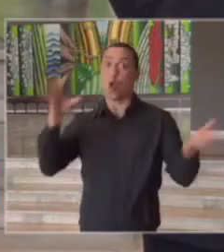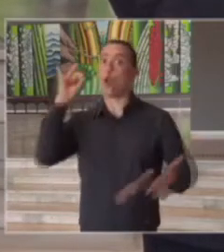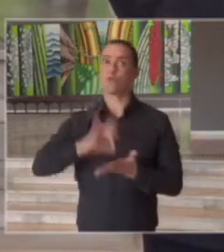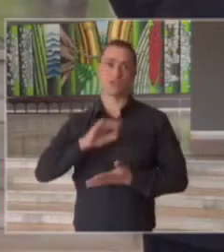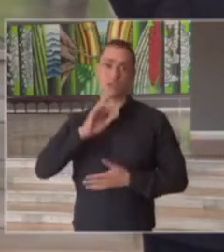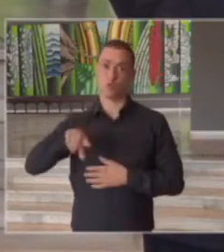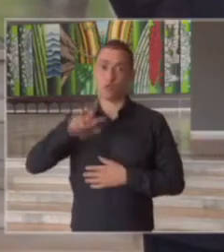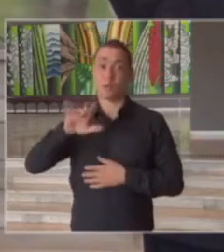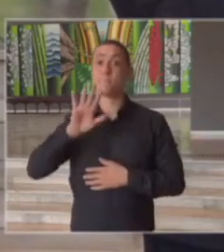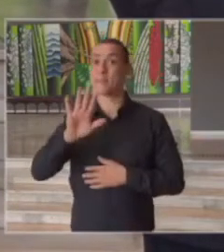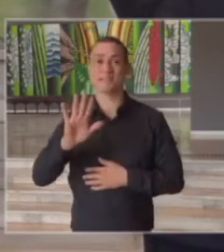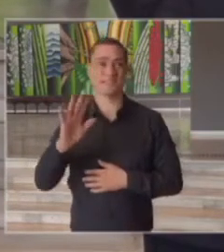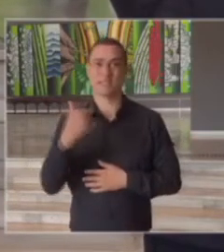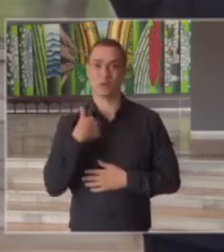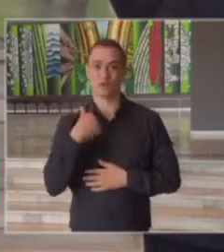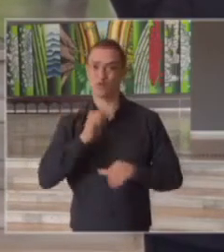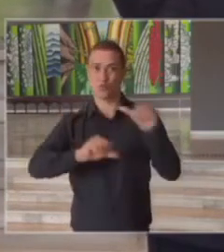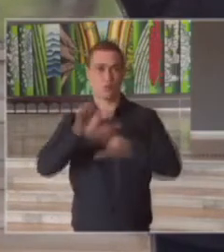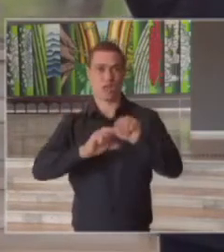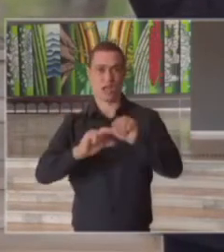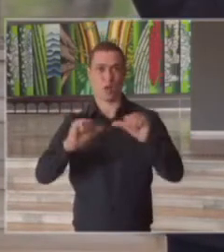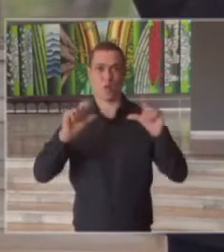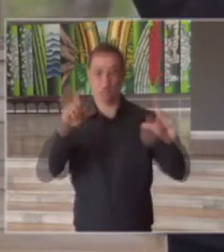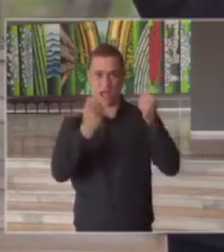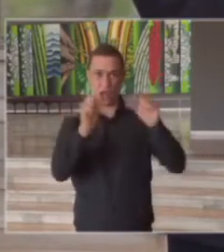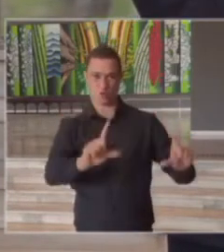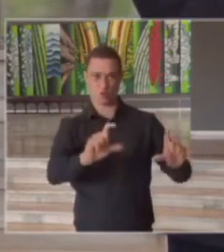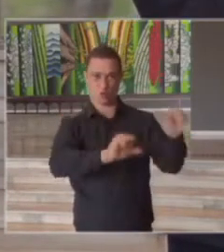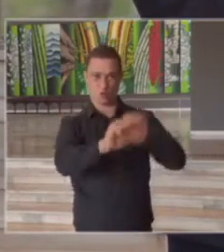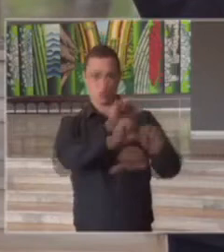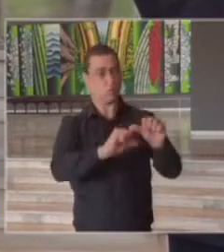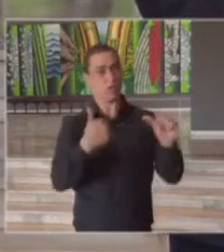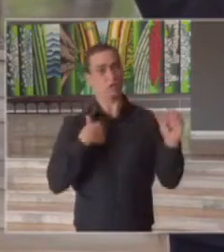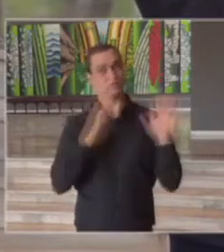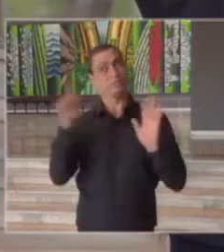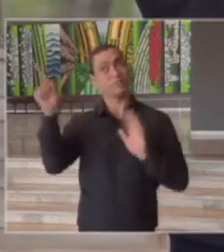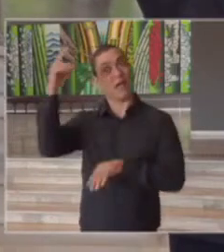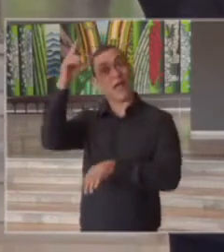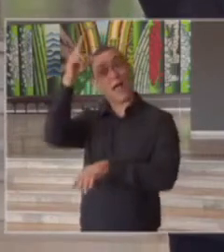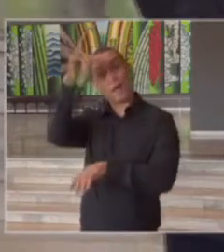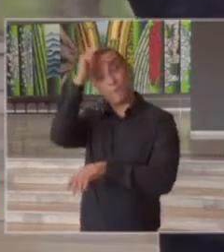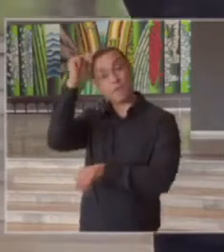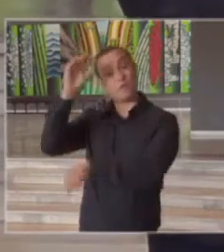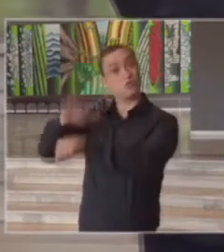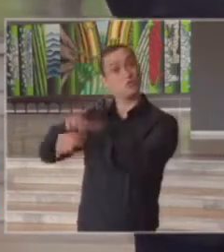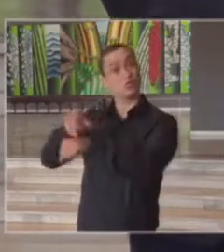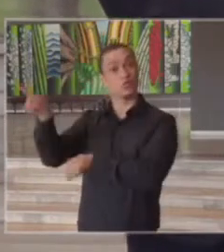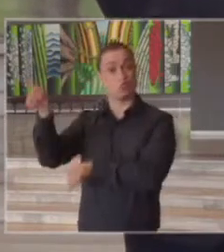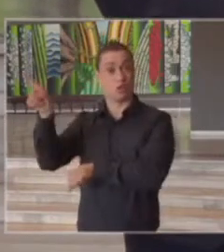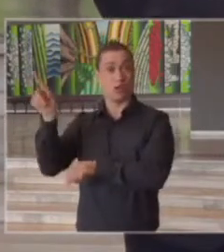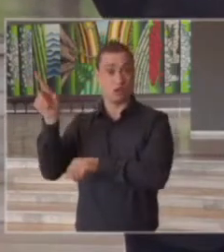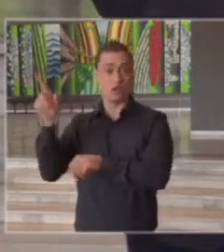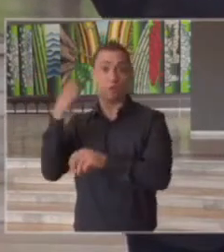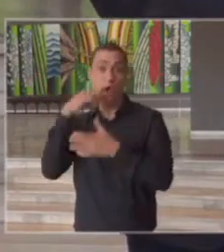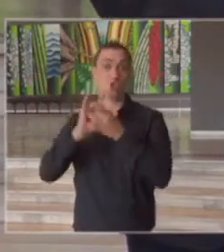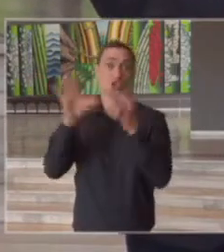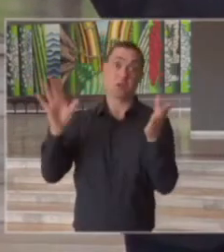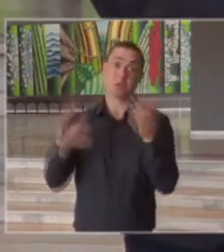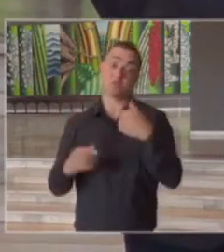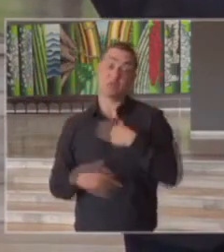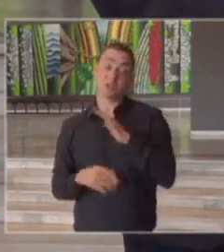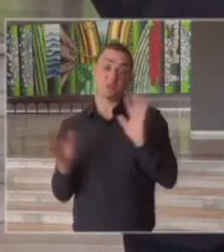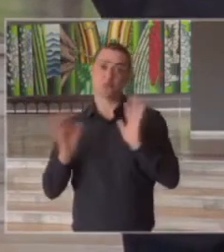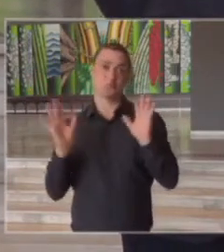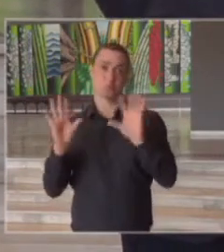mas eu não mudaria o rodízio mas essa é uma decisão da prefeitura da capital de São Paulo vamos